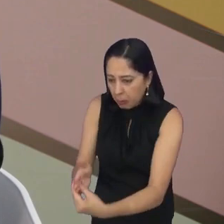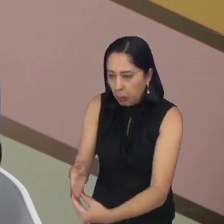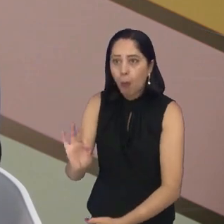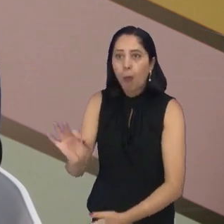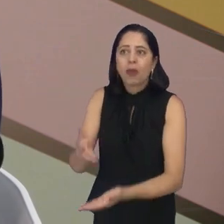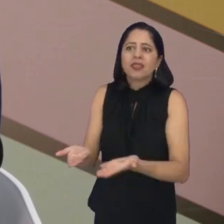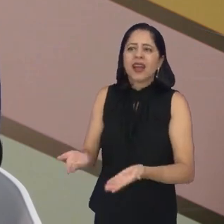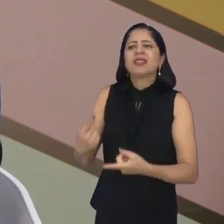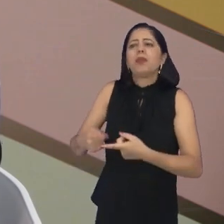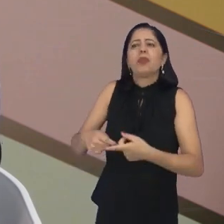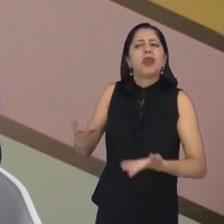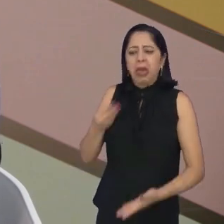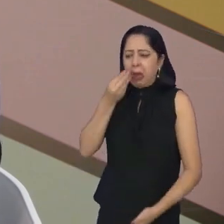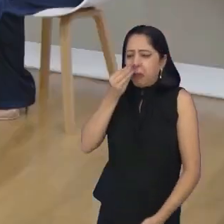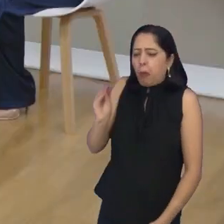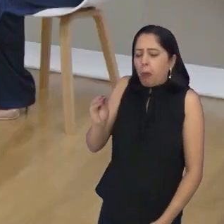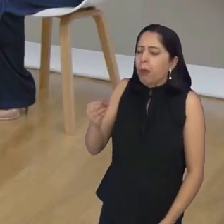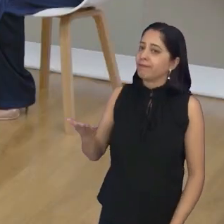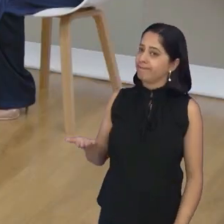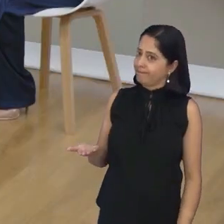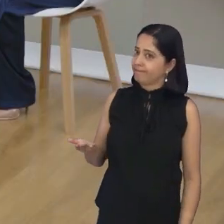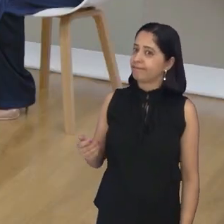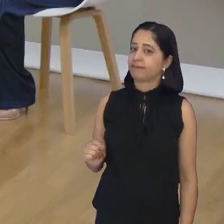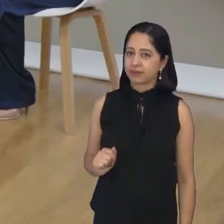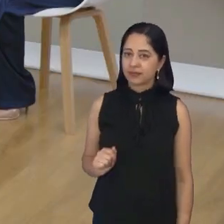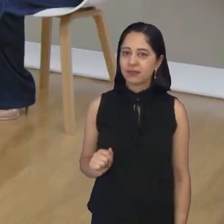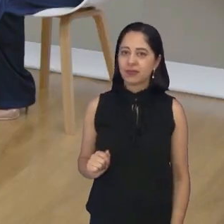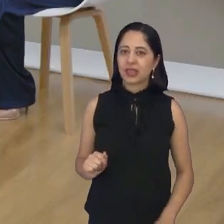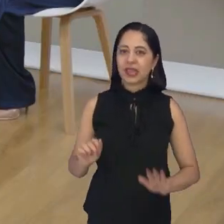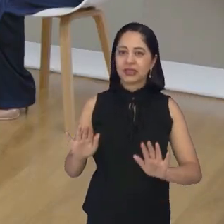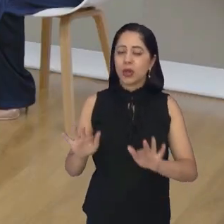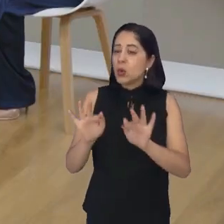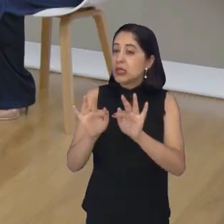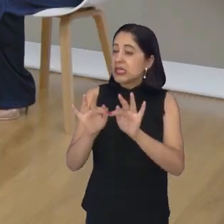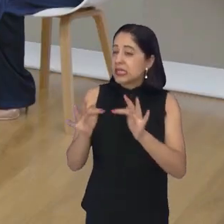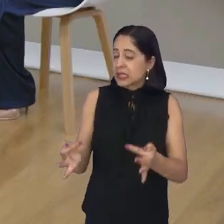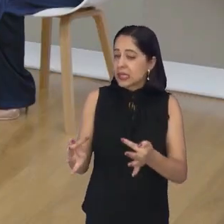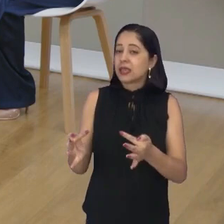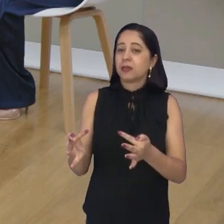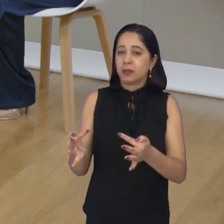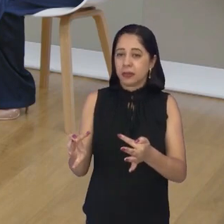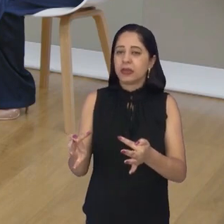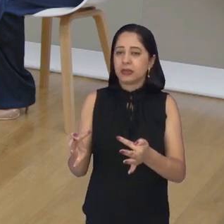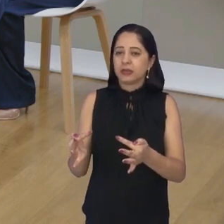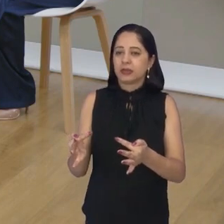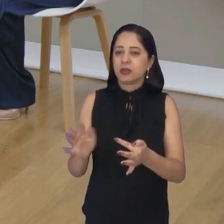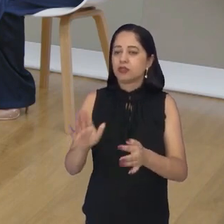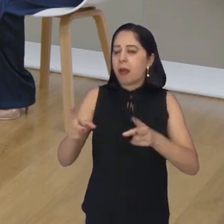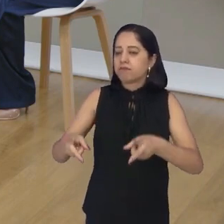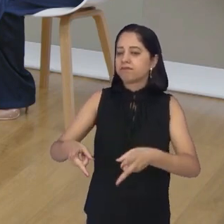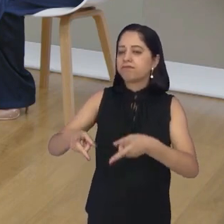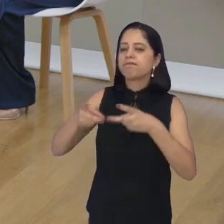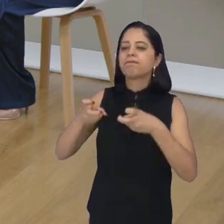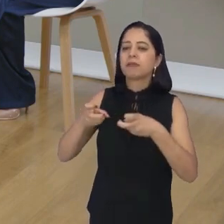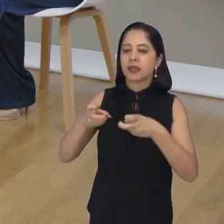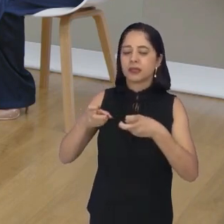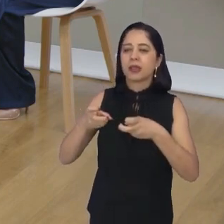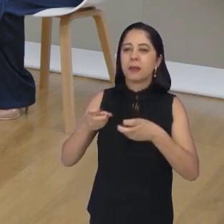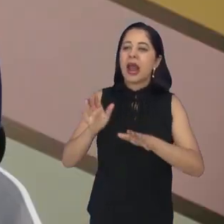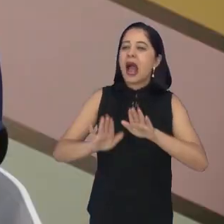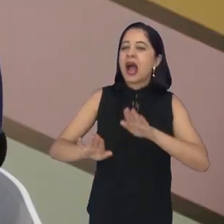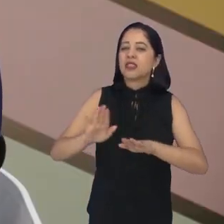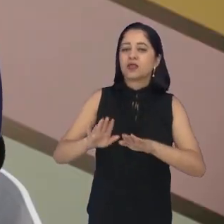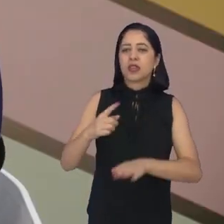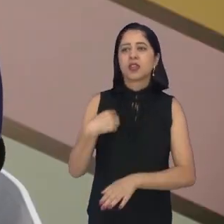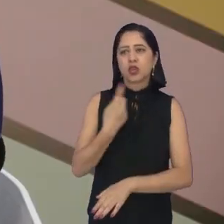a criança. Por quê? Entendi. Então, nesse simples exemplo, a gente já consegue ver como que às vezes a gente